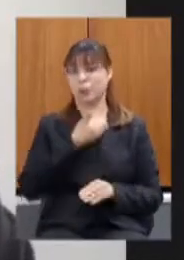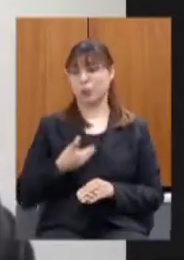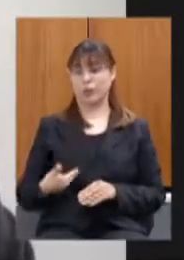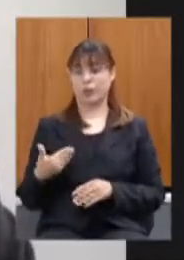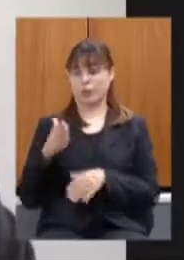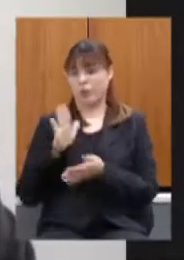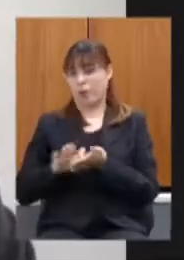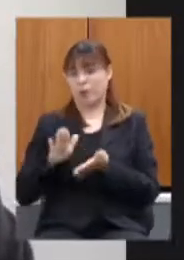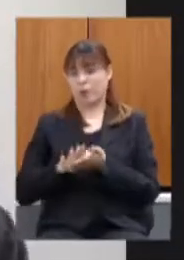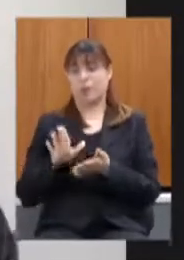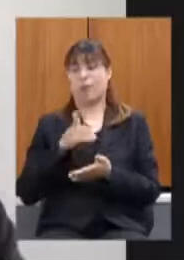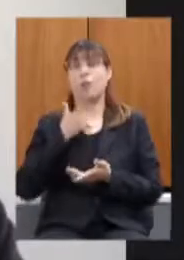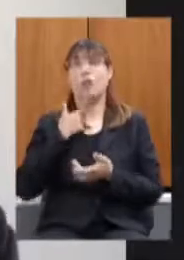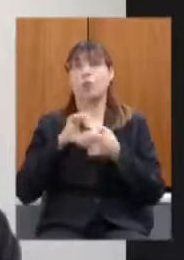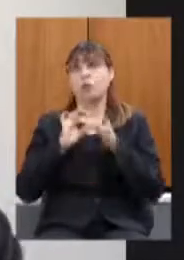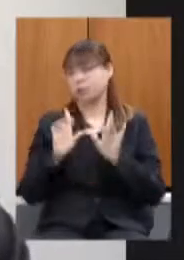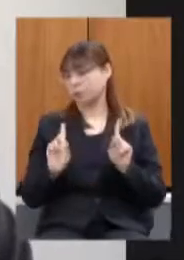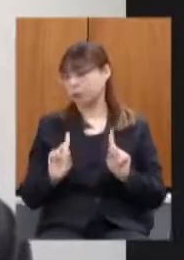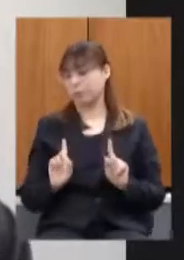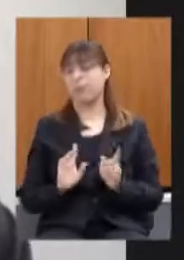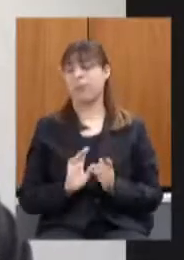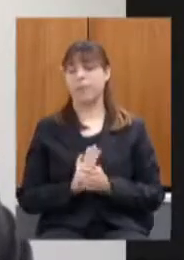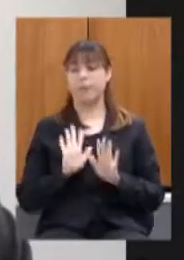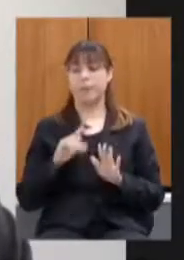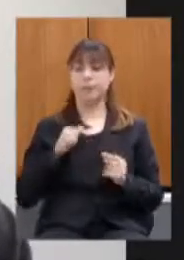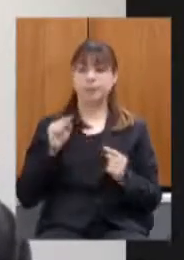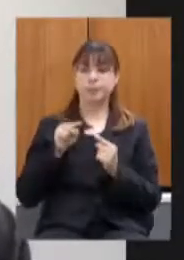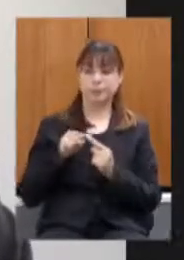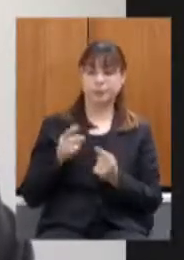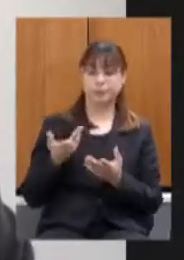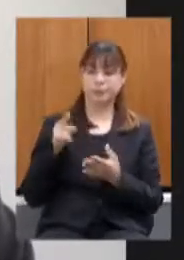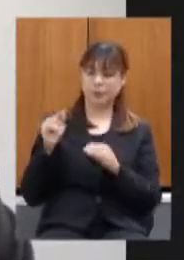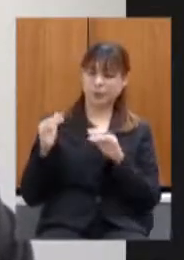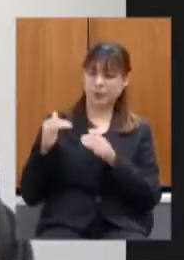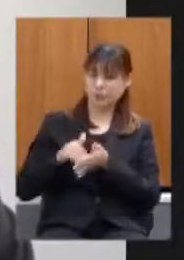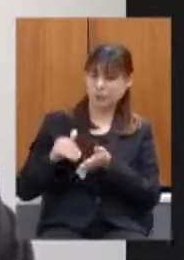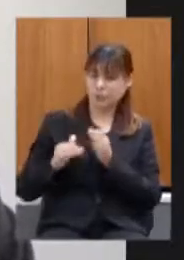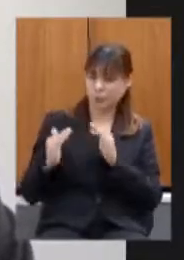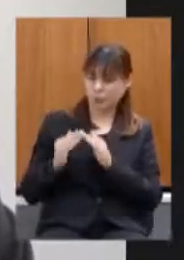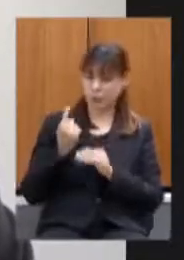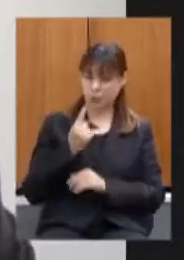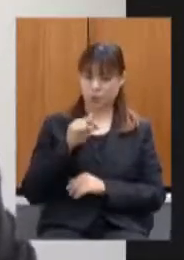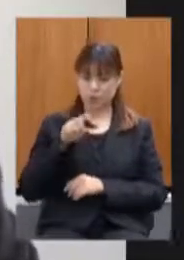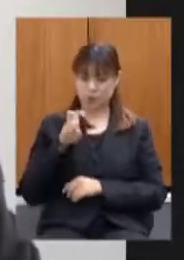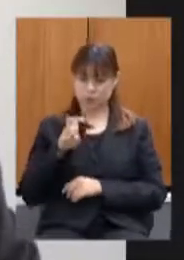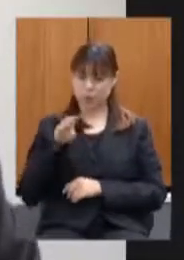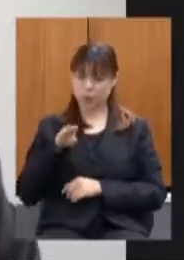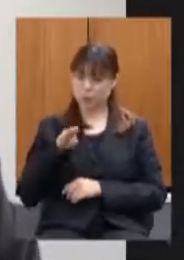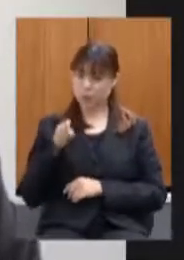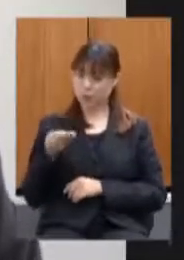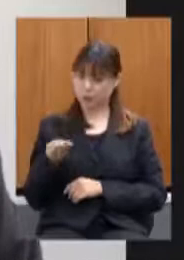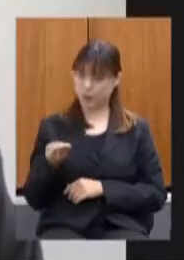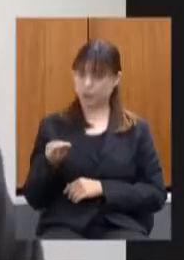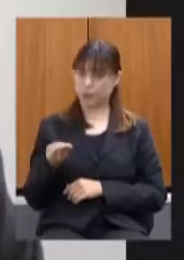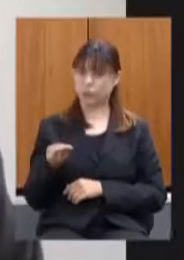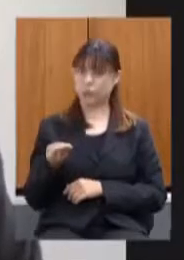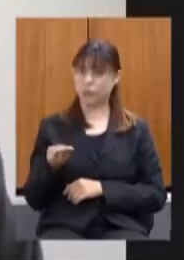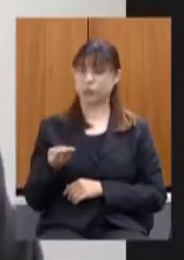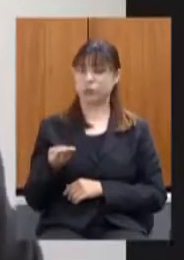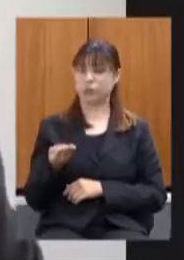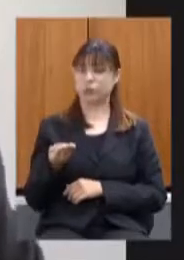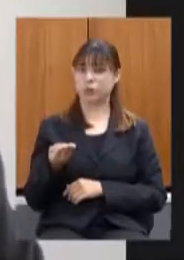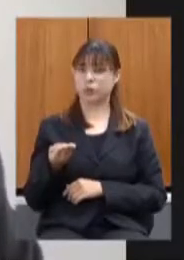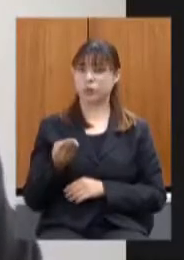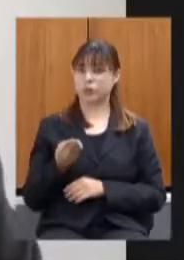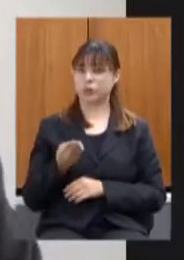mas eu estou fazendo uma proposta objetiva o secretário concorda que 1,5 bilhões 1,5 bilhões